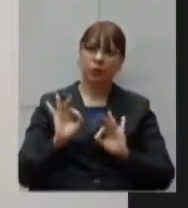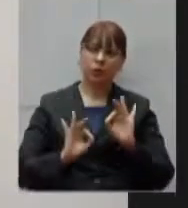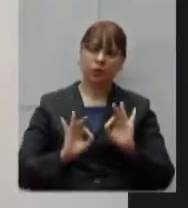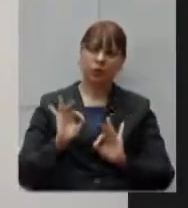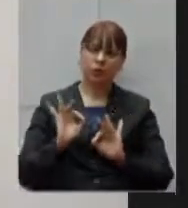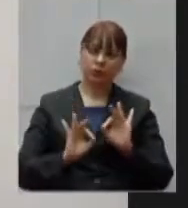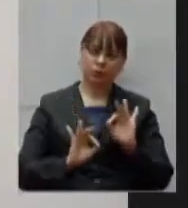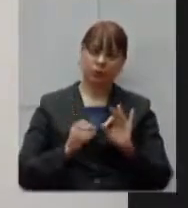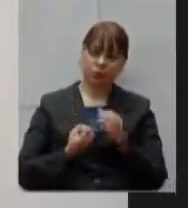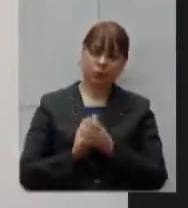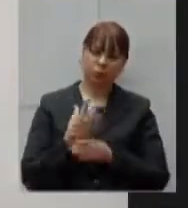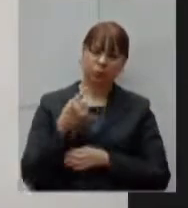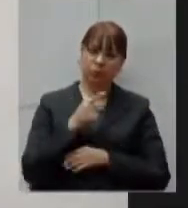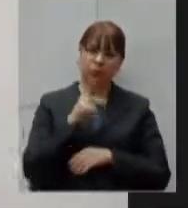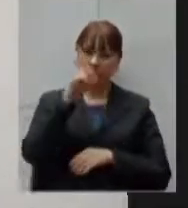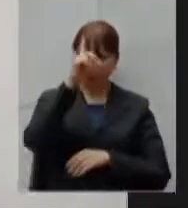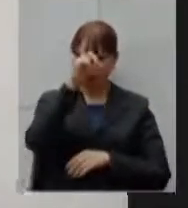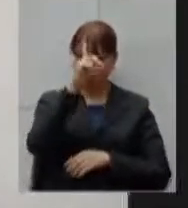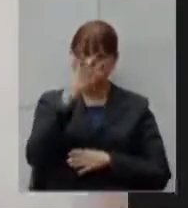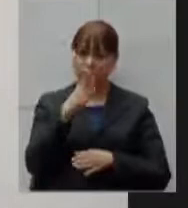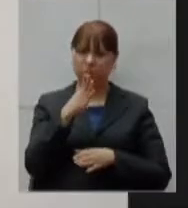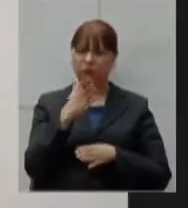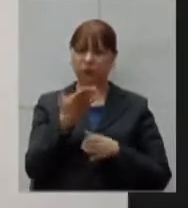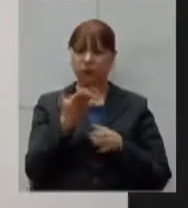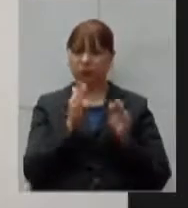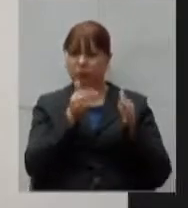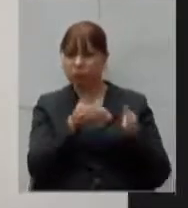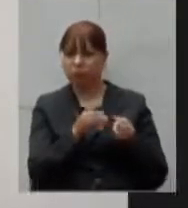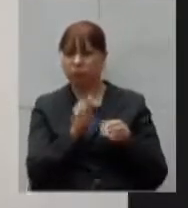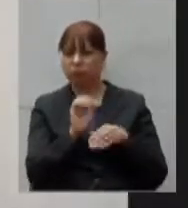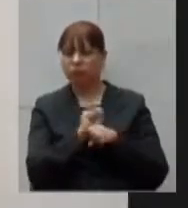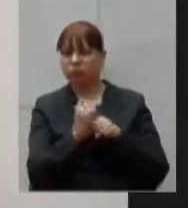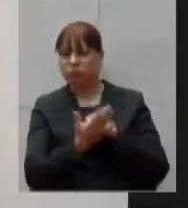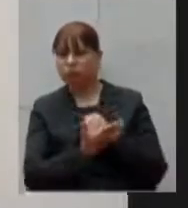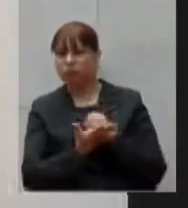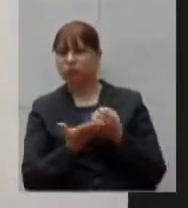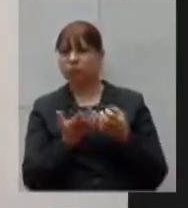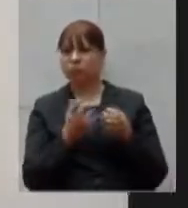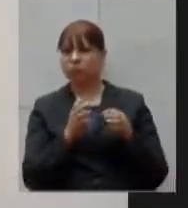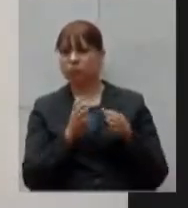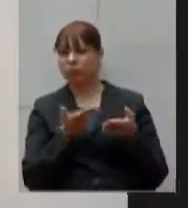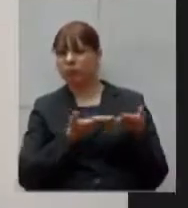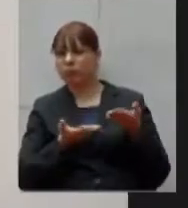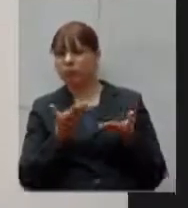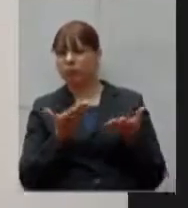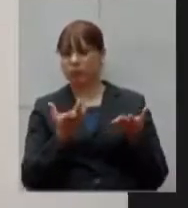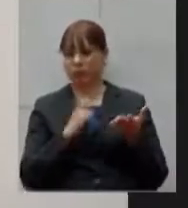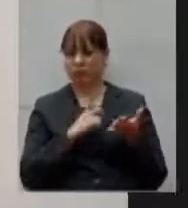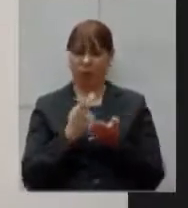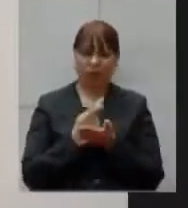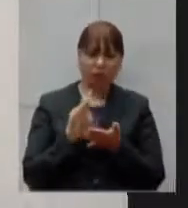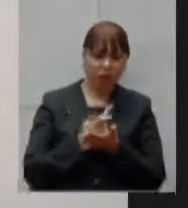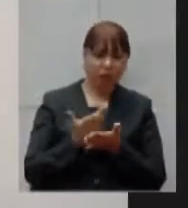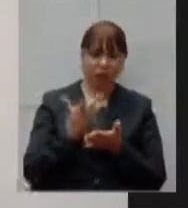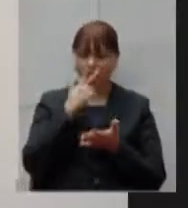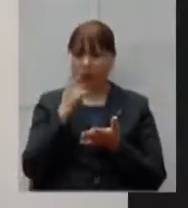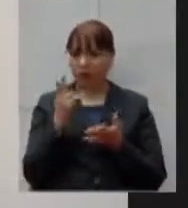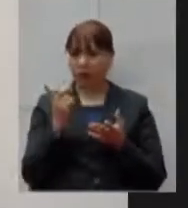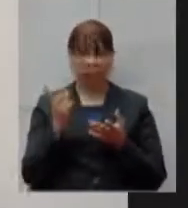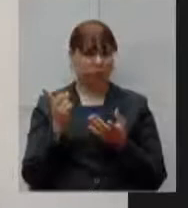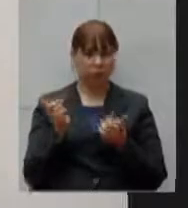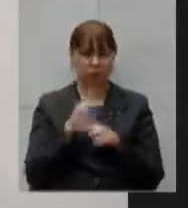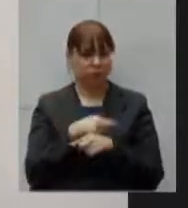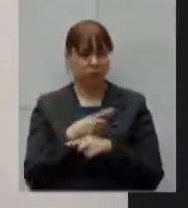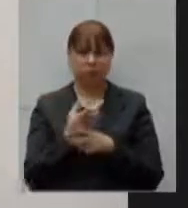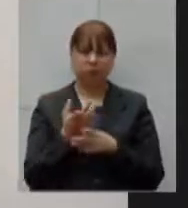hospital de campanha foram desencontros desacertos erros de gestão porque me parece que foi um